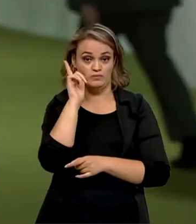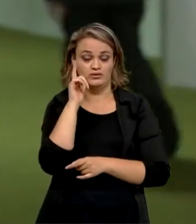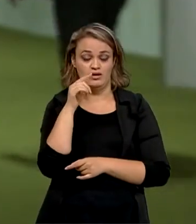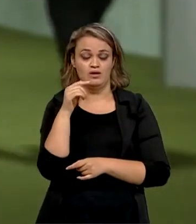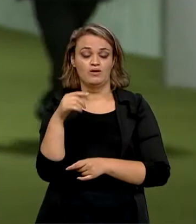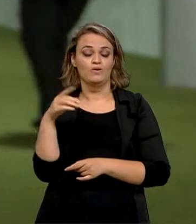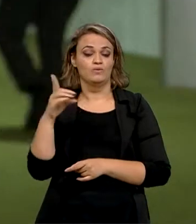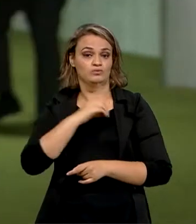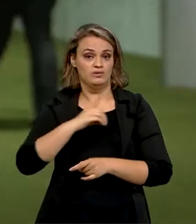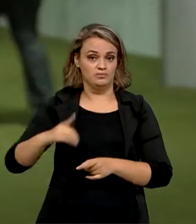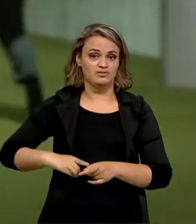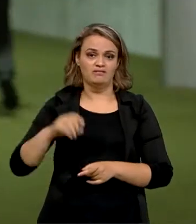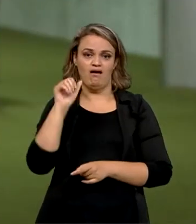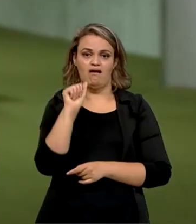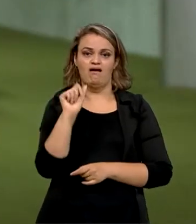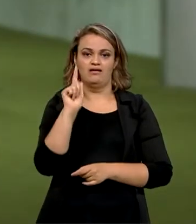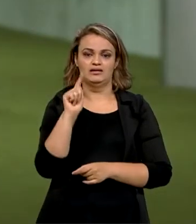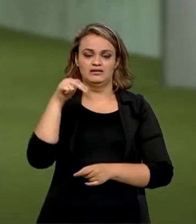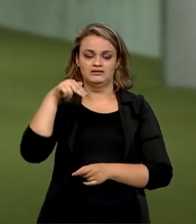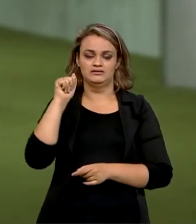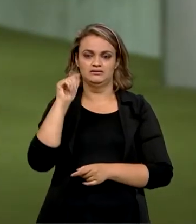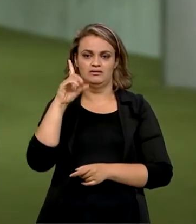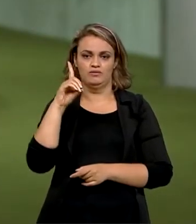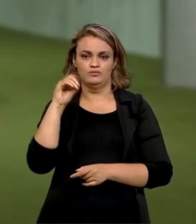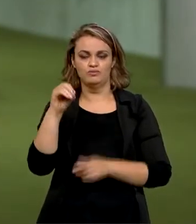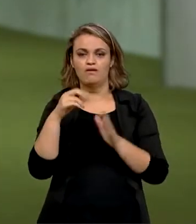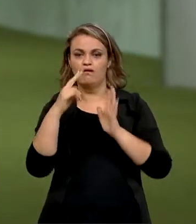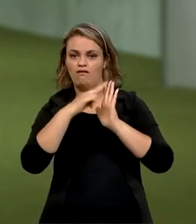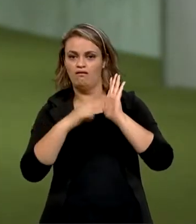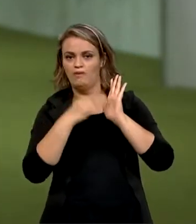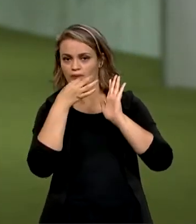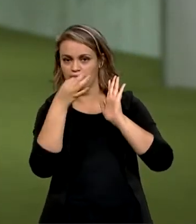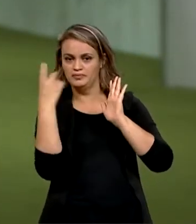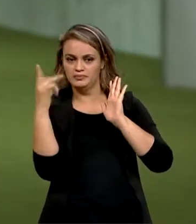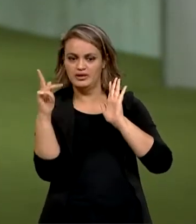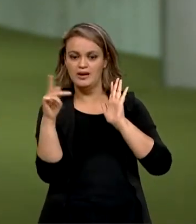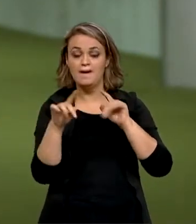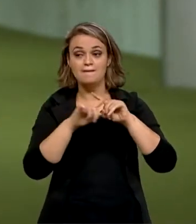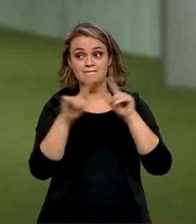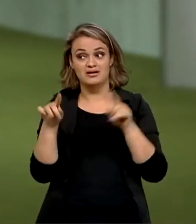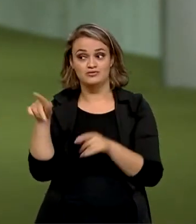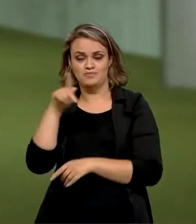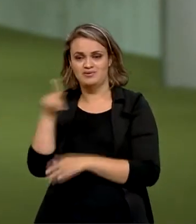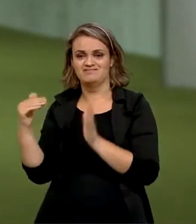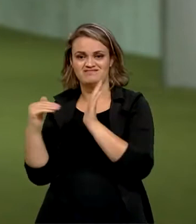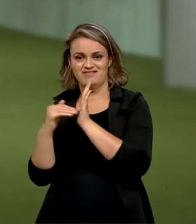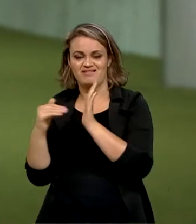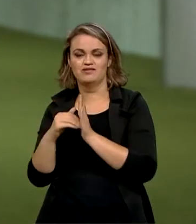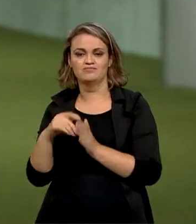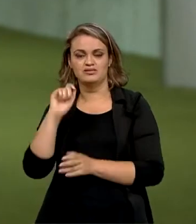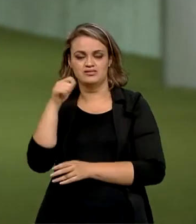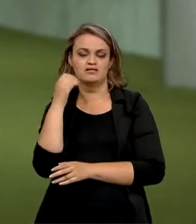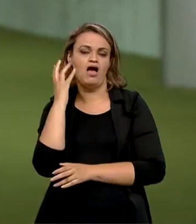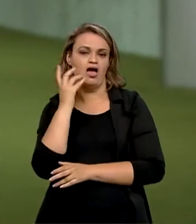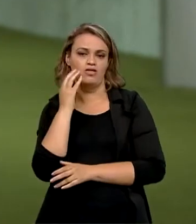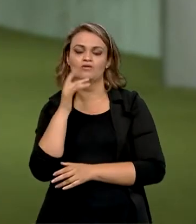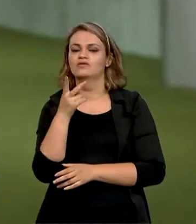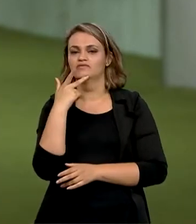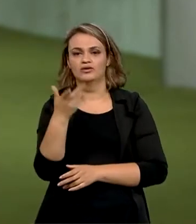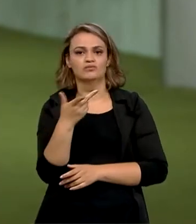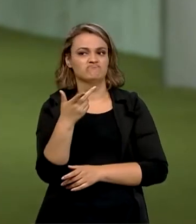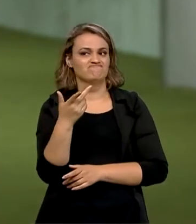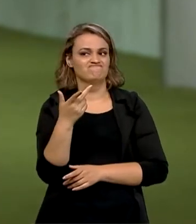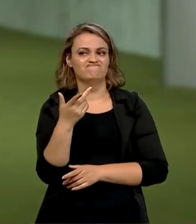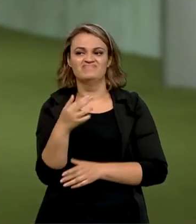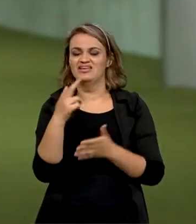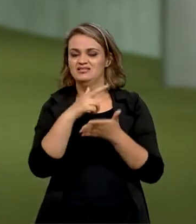Agnaldo Ribeiro chegou a ler o parecer dele na Comissão Mixta da Reforma Tributária, mas o presidente aqui da Câmara, Arthur Lira, decidiu que esse